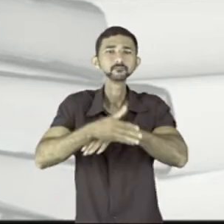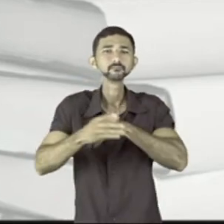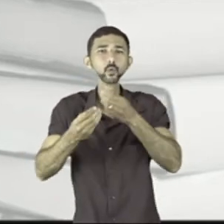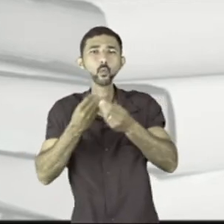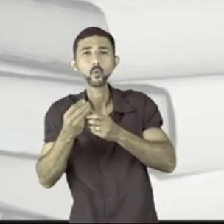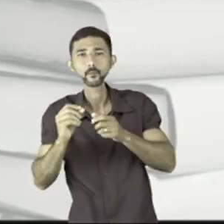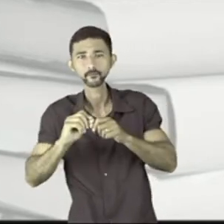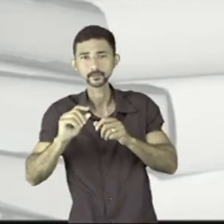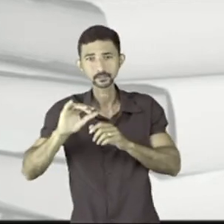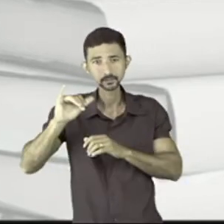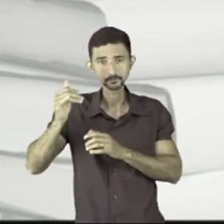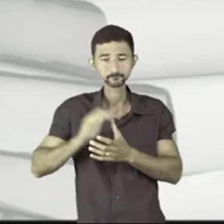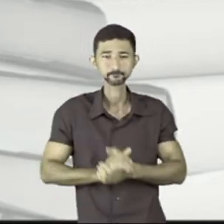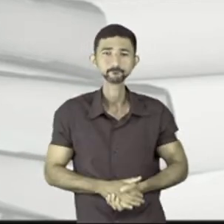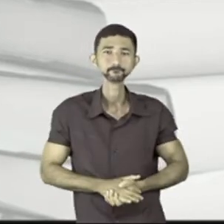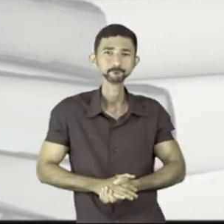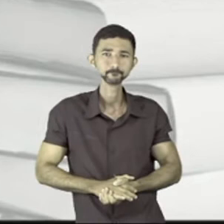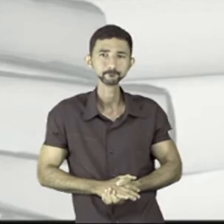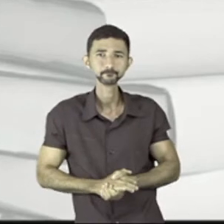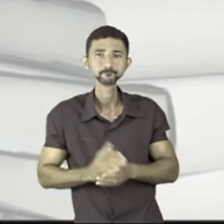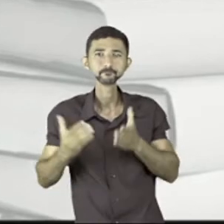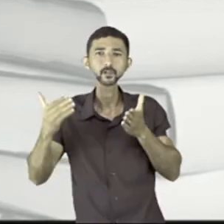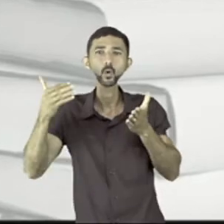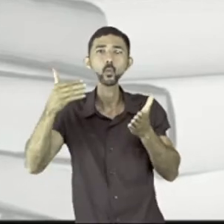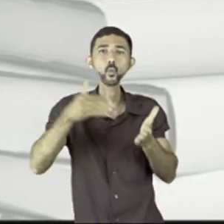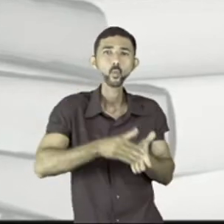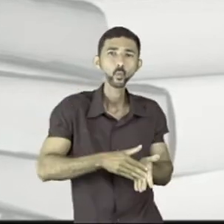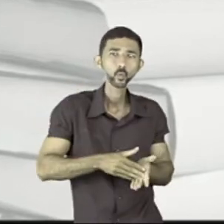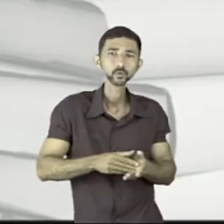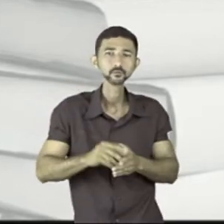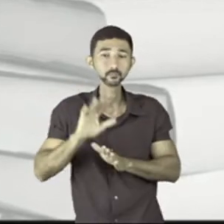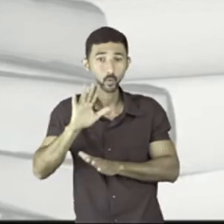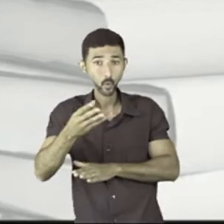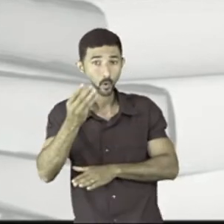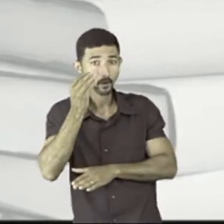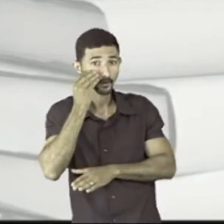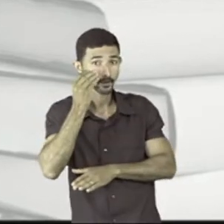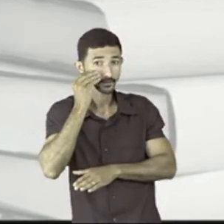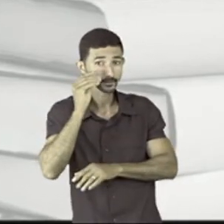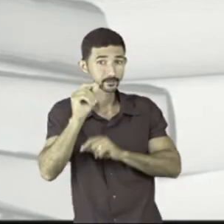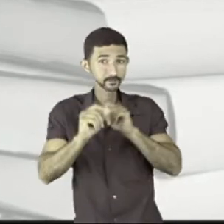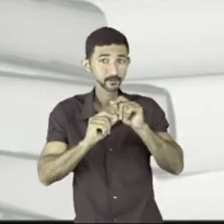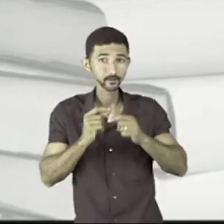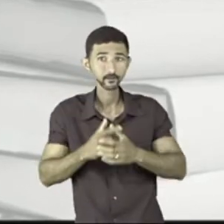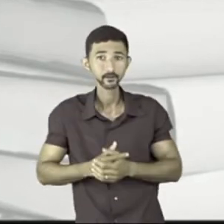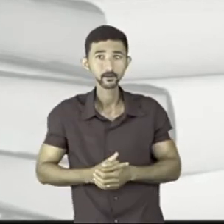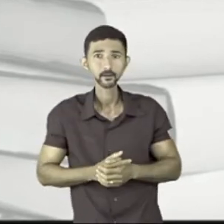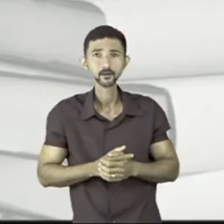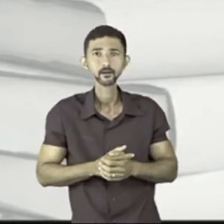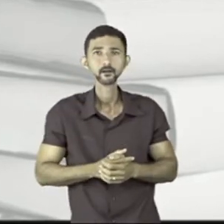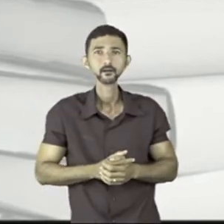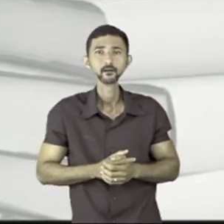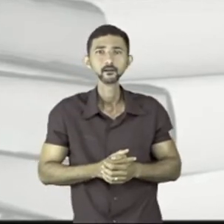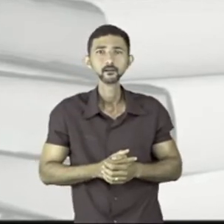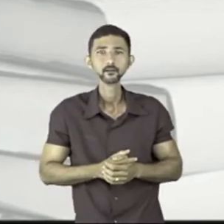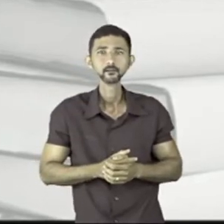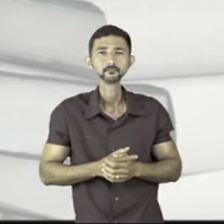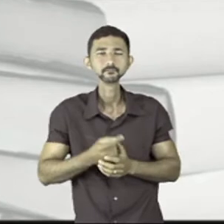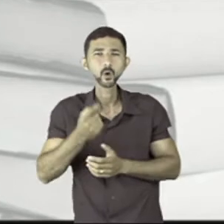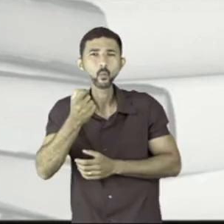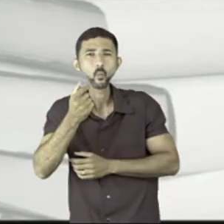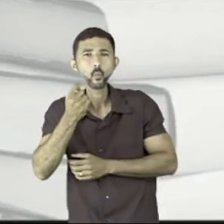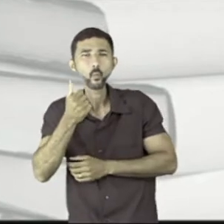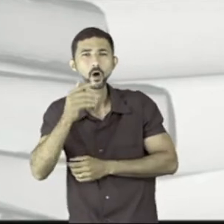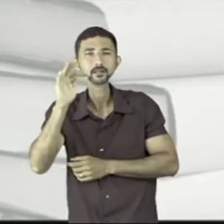e de como eles não deveriam agir. Por último, quero chamar a sua atenção para, aliás, quase